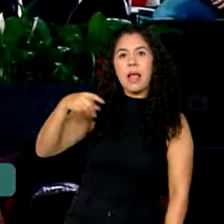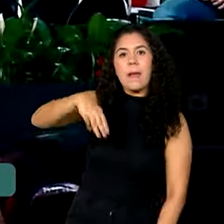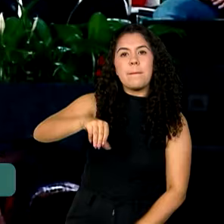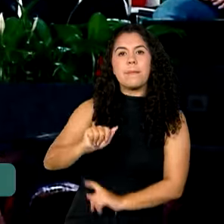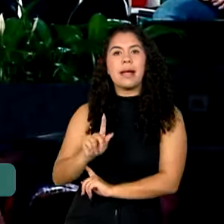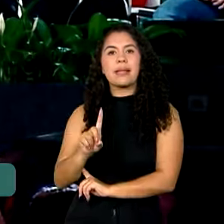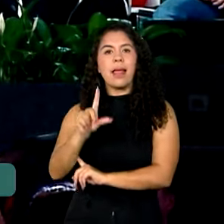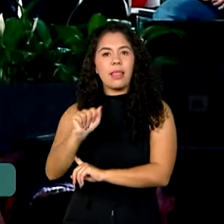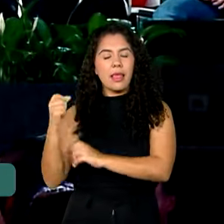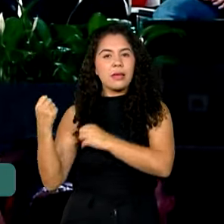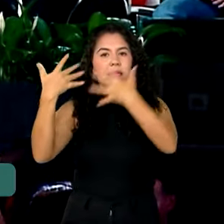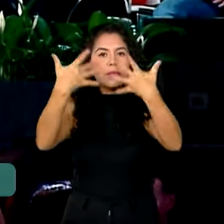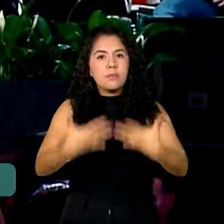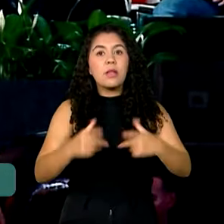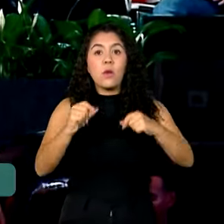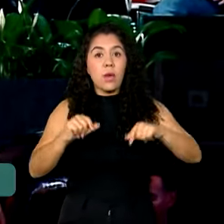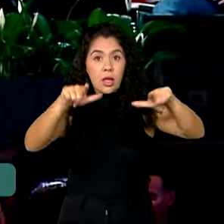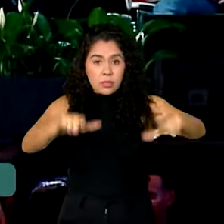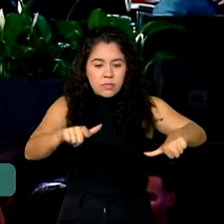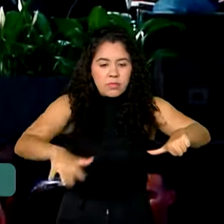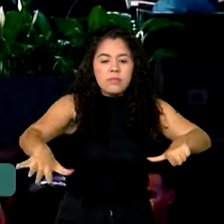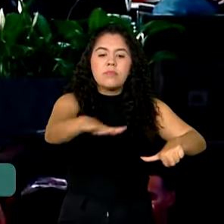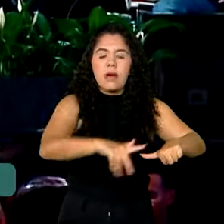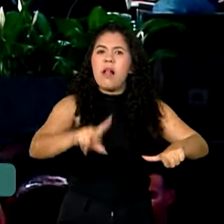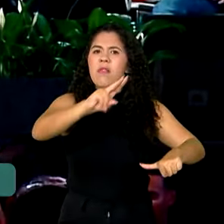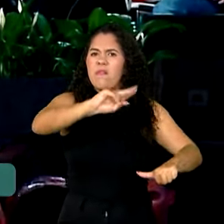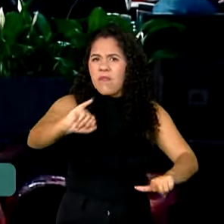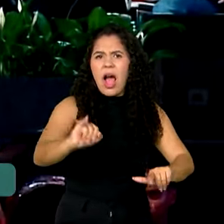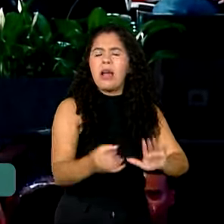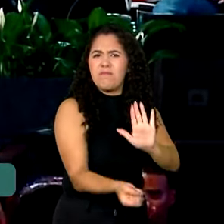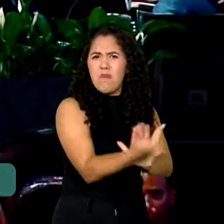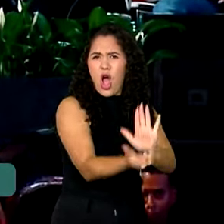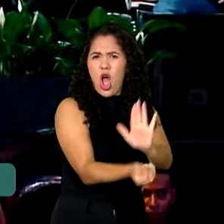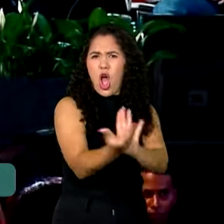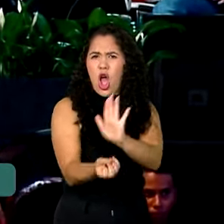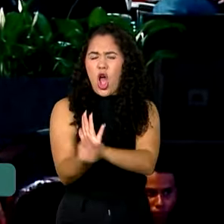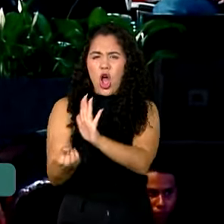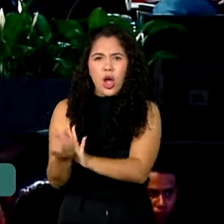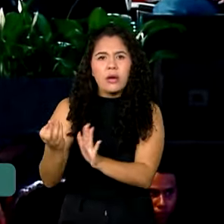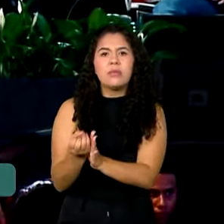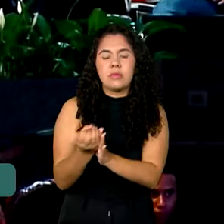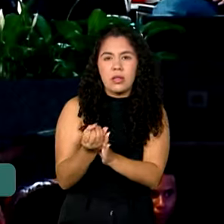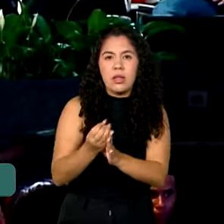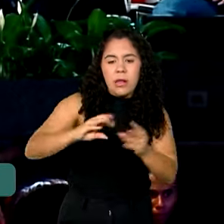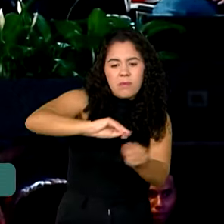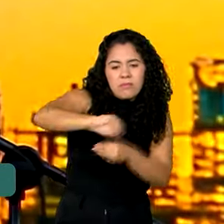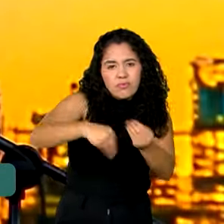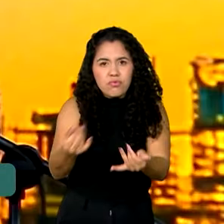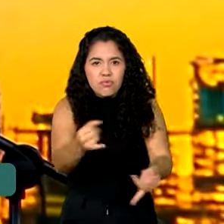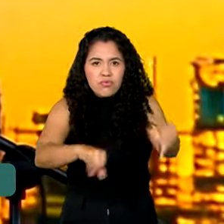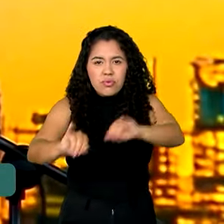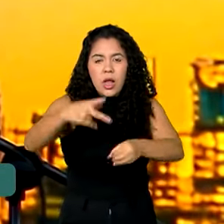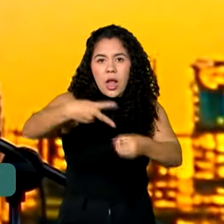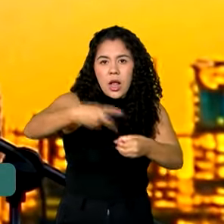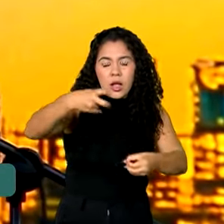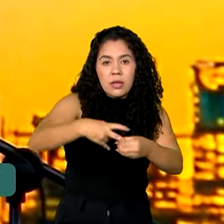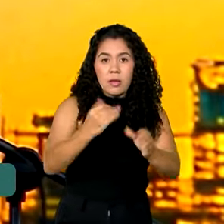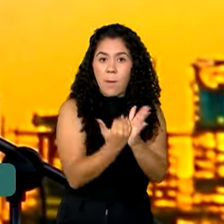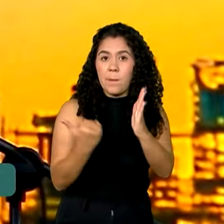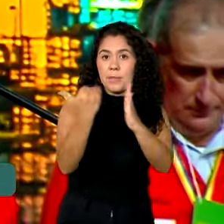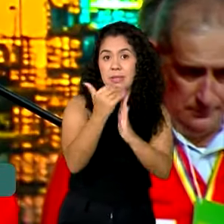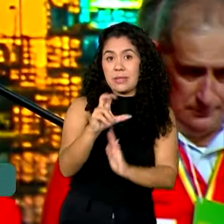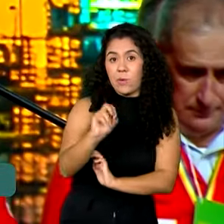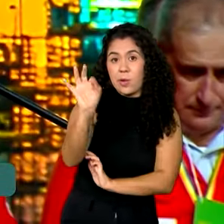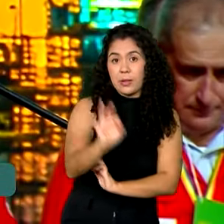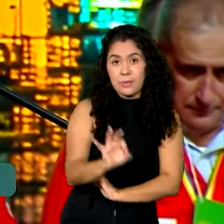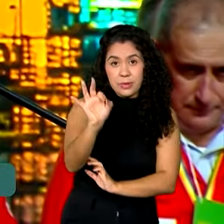afirmou que o complexo vai aumentar a produção de derivados de petróleo do Rio de Janeiro em 50%.